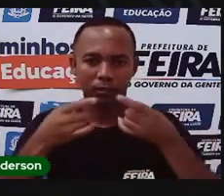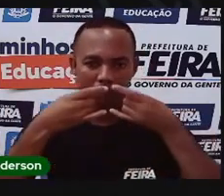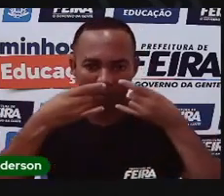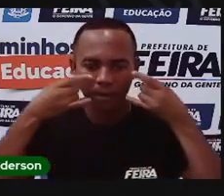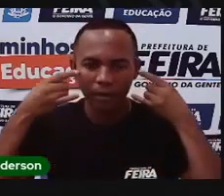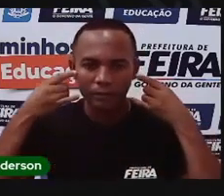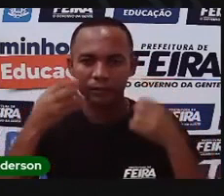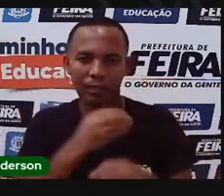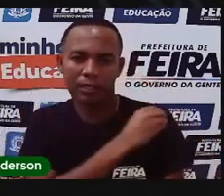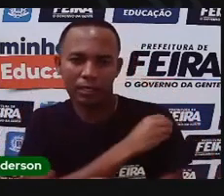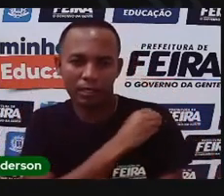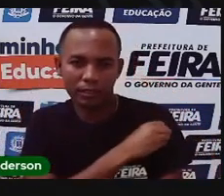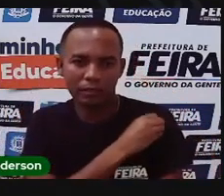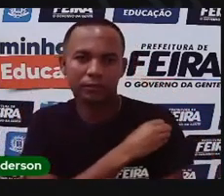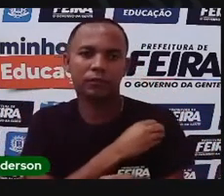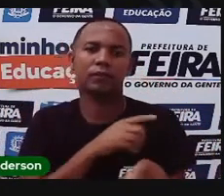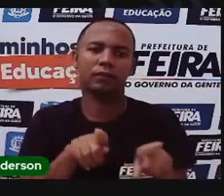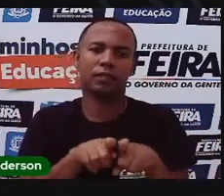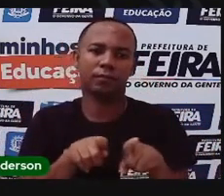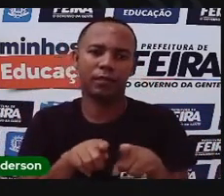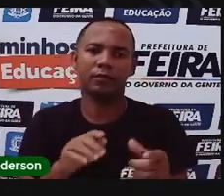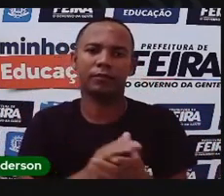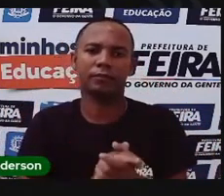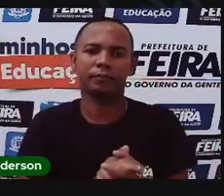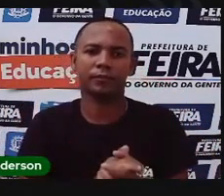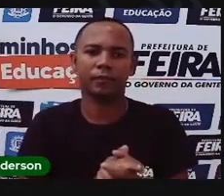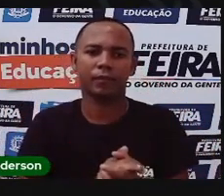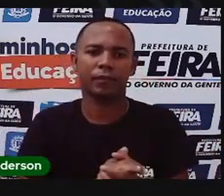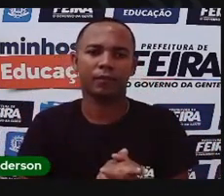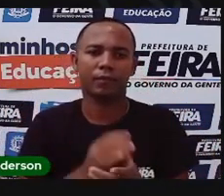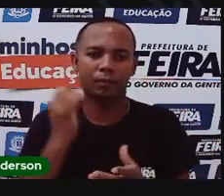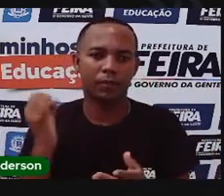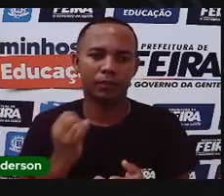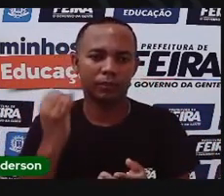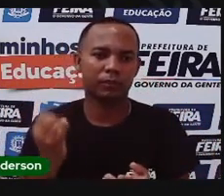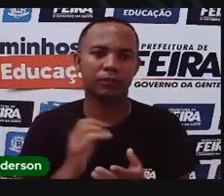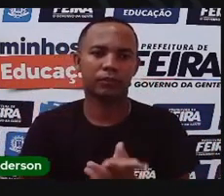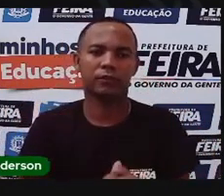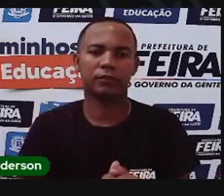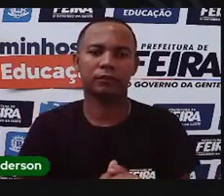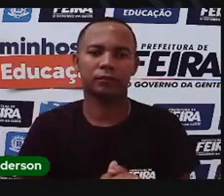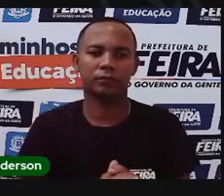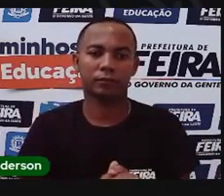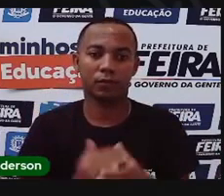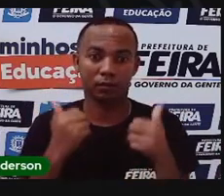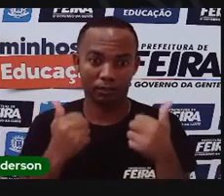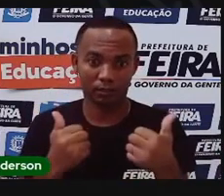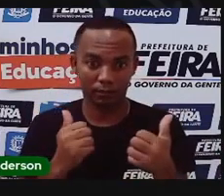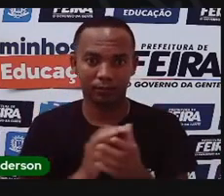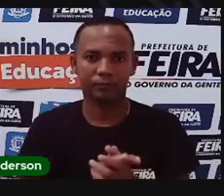álcool em gel e com todo o distanciamento, que tem um valor muito, muito grande, certo?